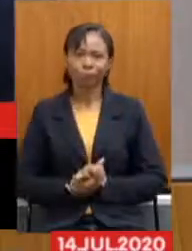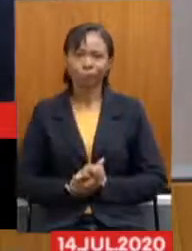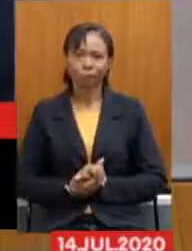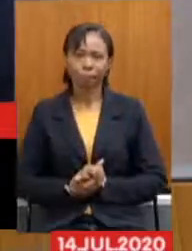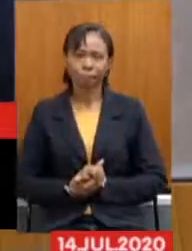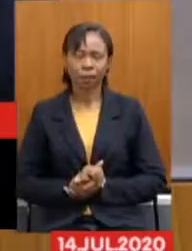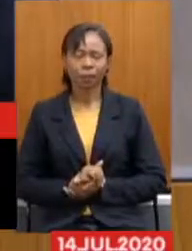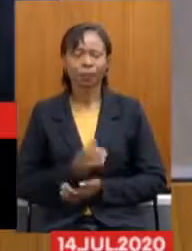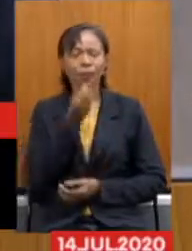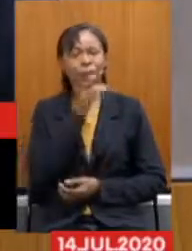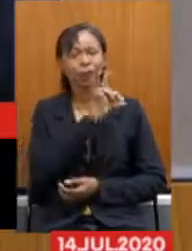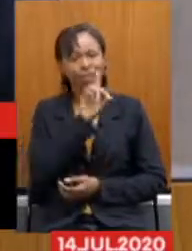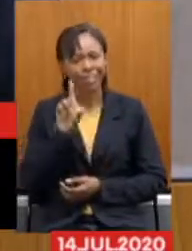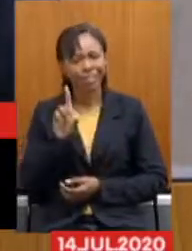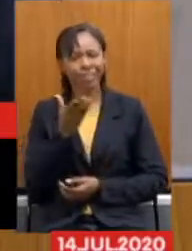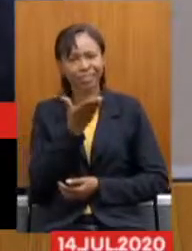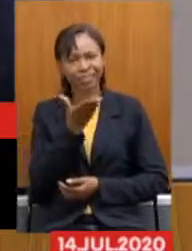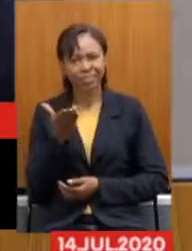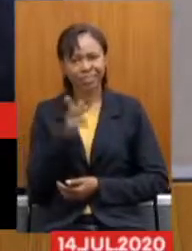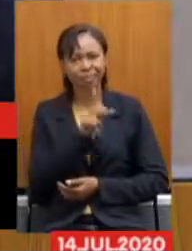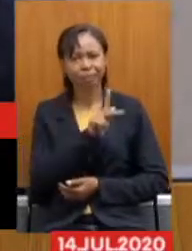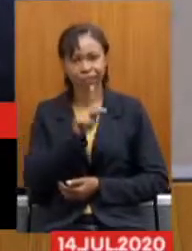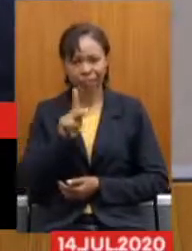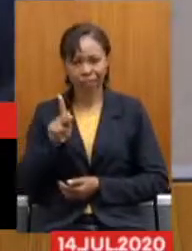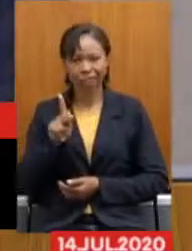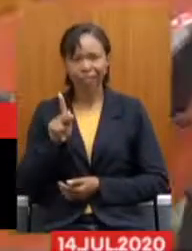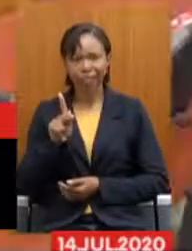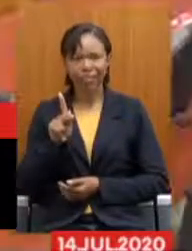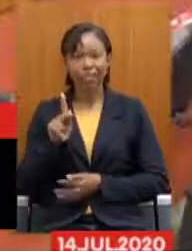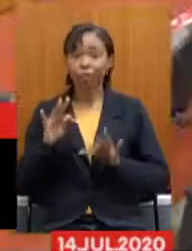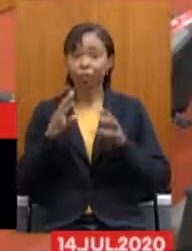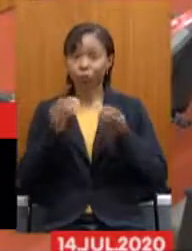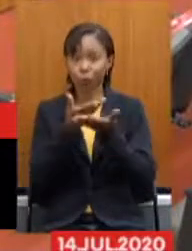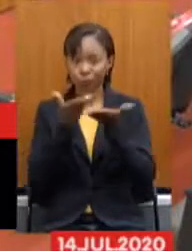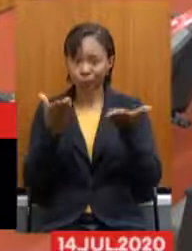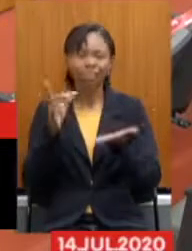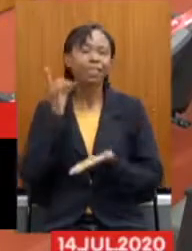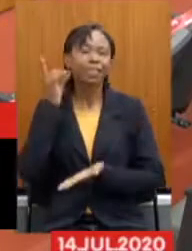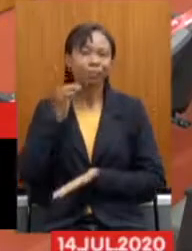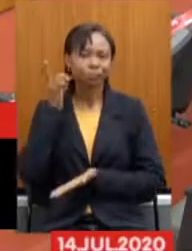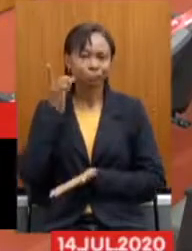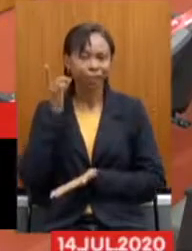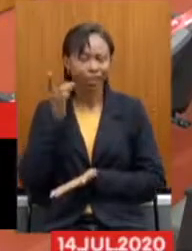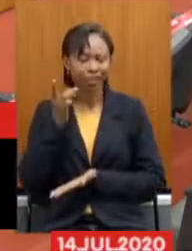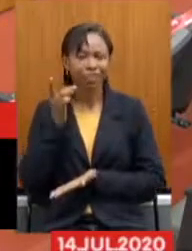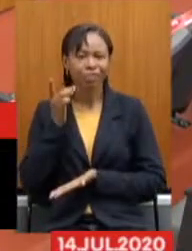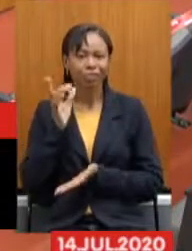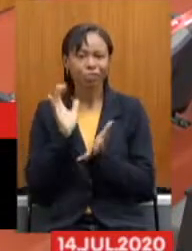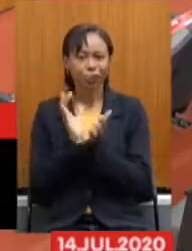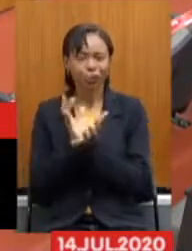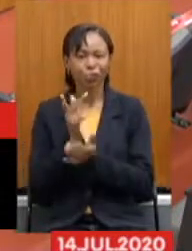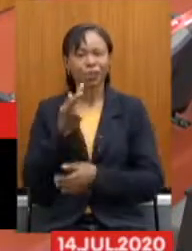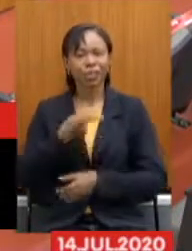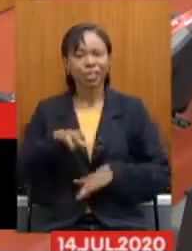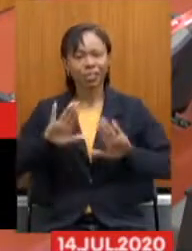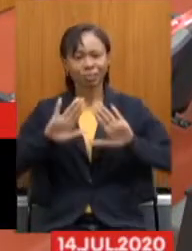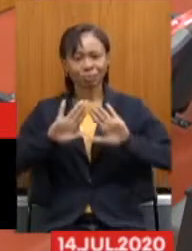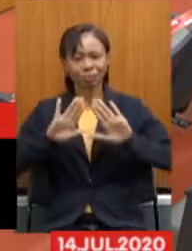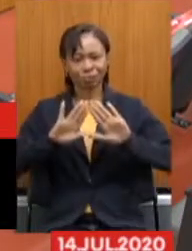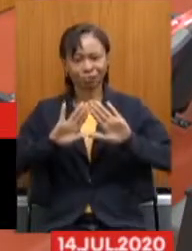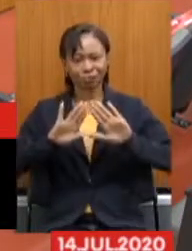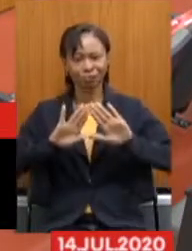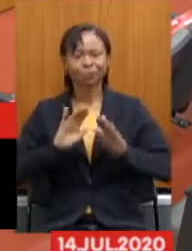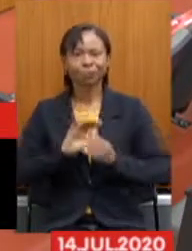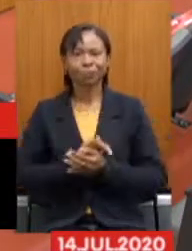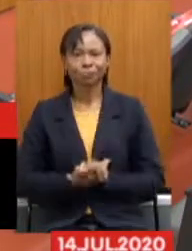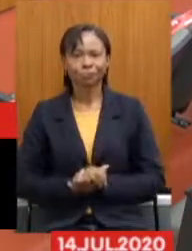Bom dia, presidente, bom dia demais deputados e deputadas da Assembleia Legislativa do Estado de Minas